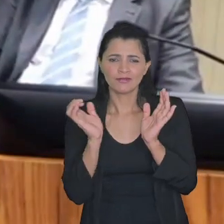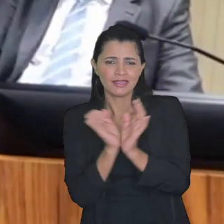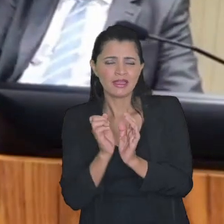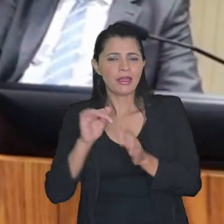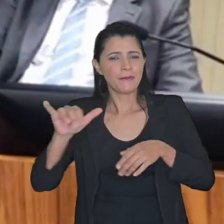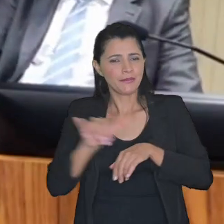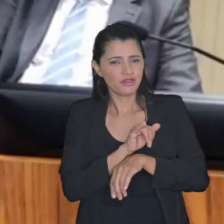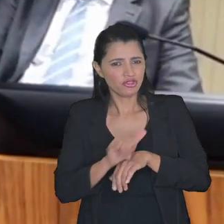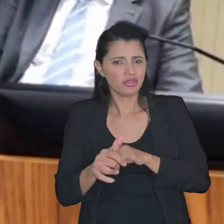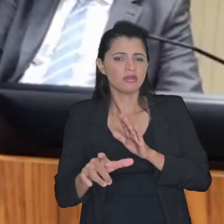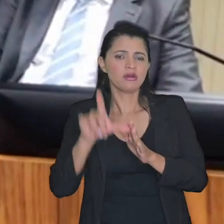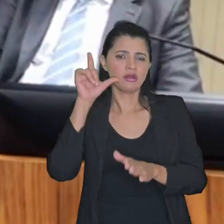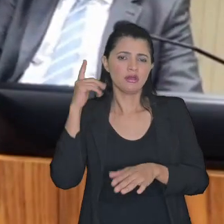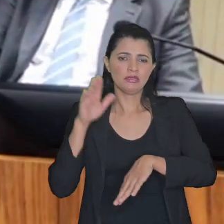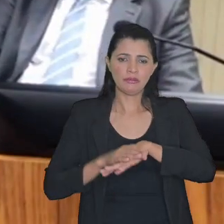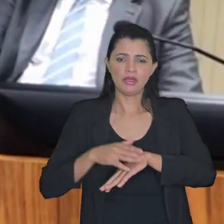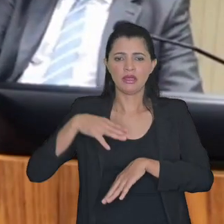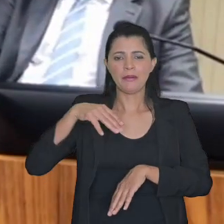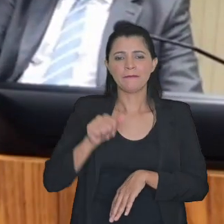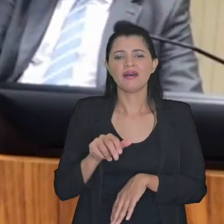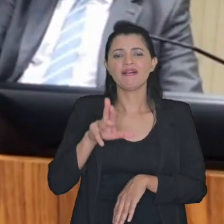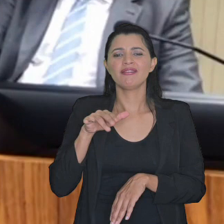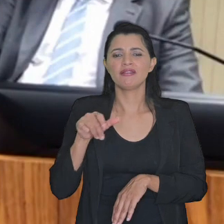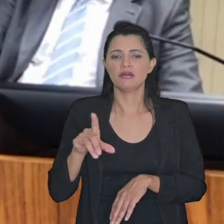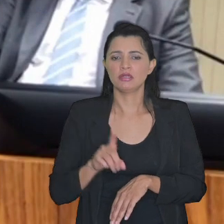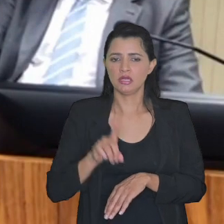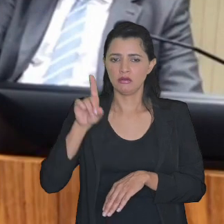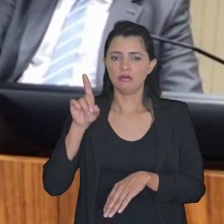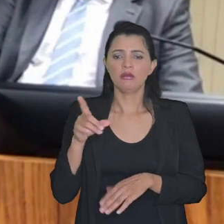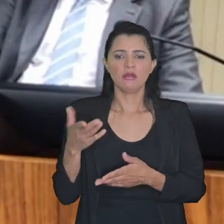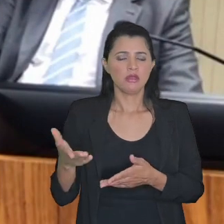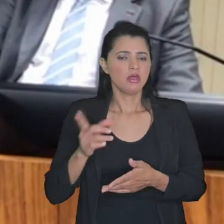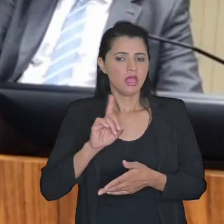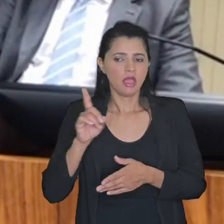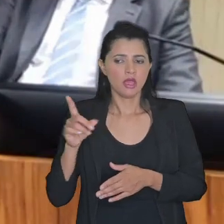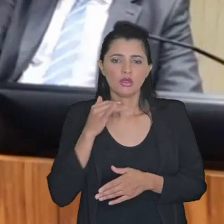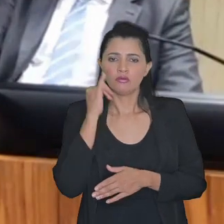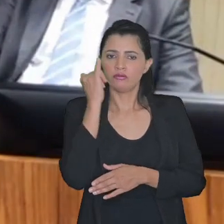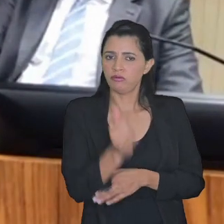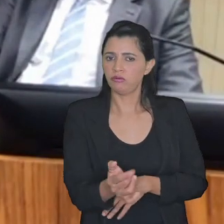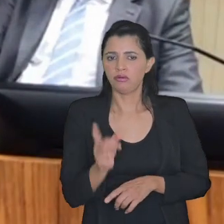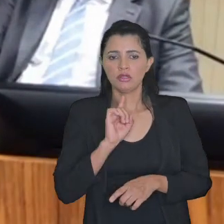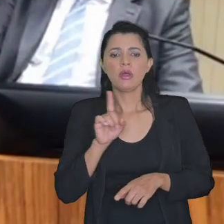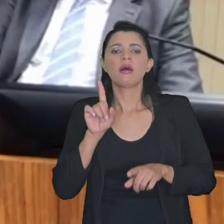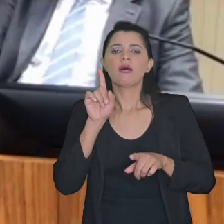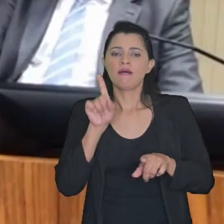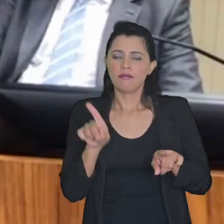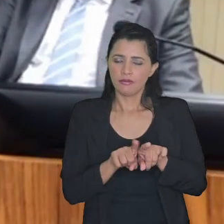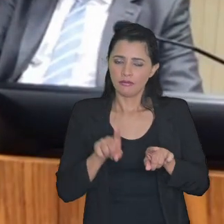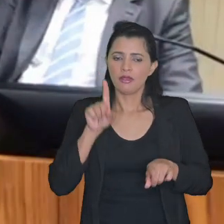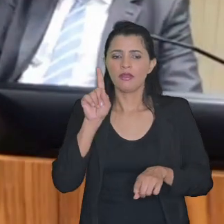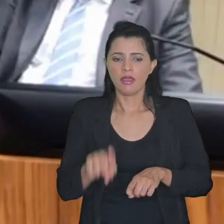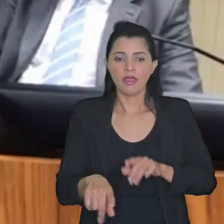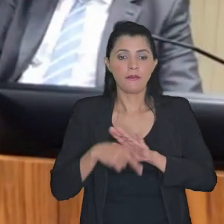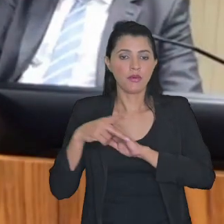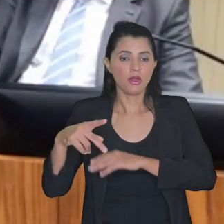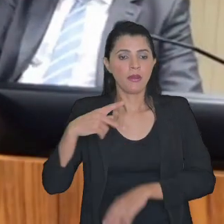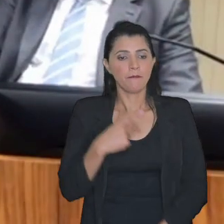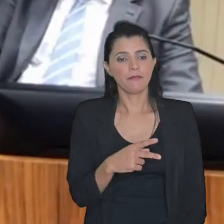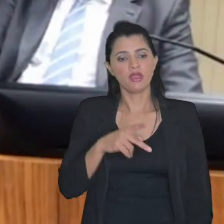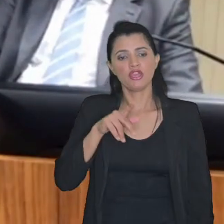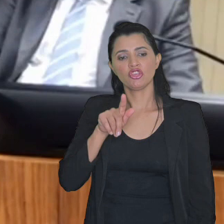bloco daquelas medidas referidas antes pela doutora Mariana não foi referida por ela mas é também uma iniciativa da